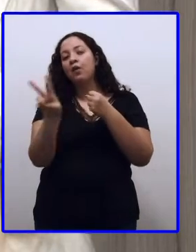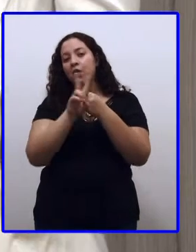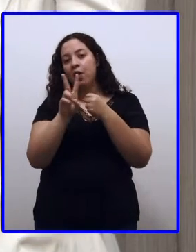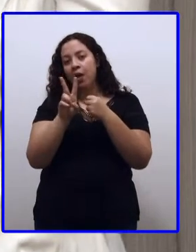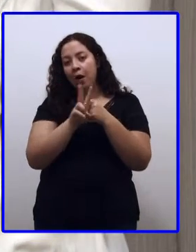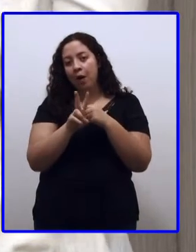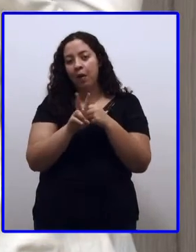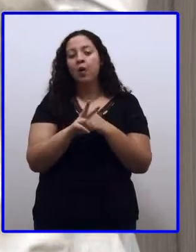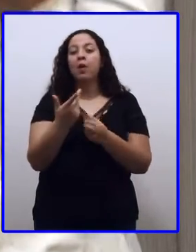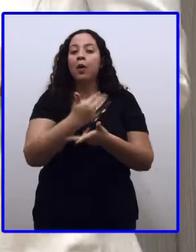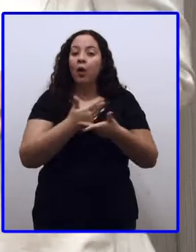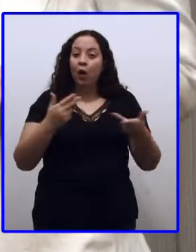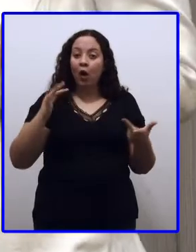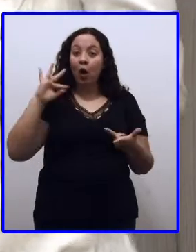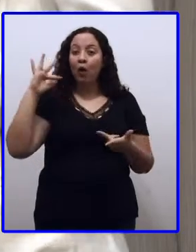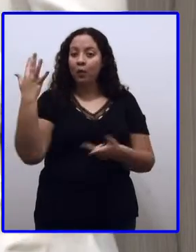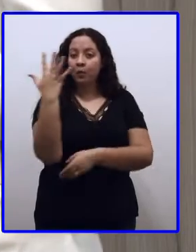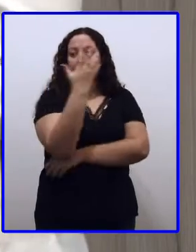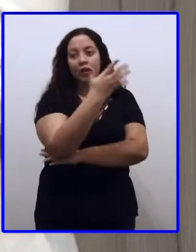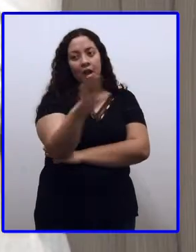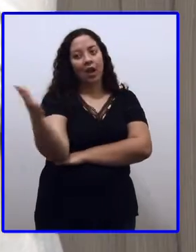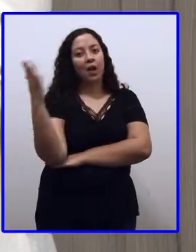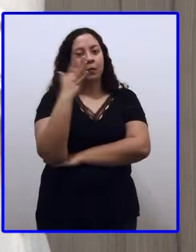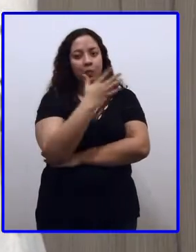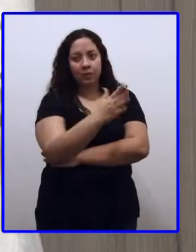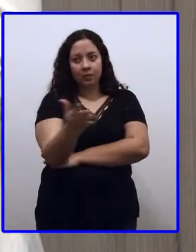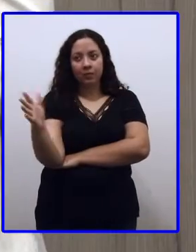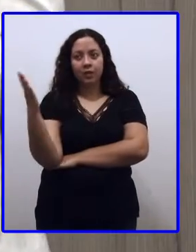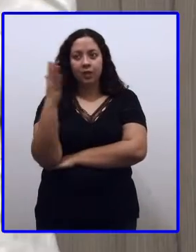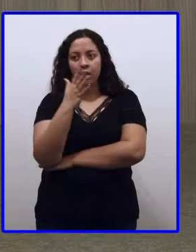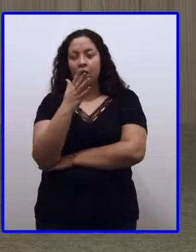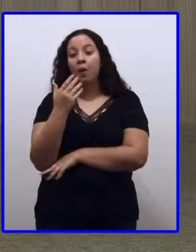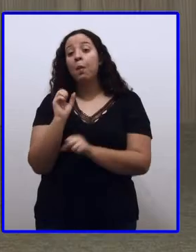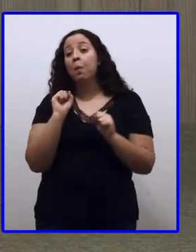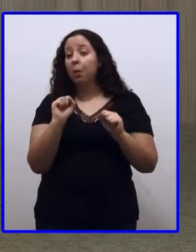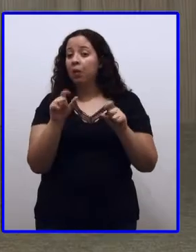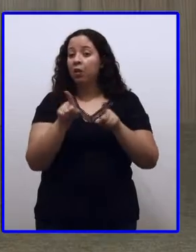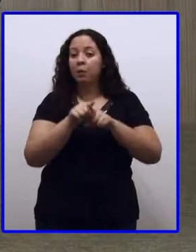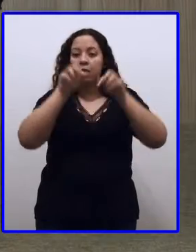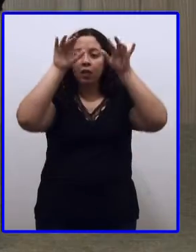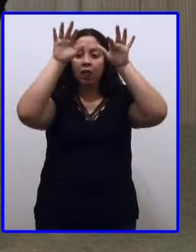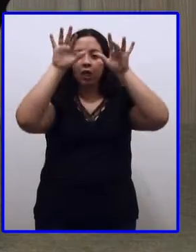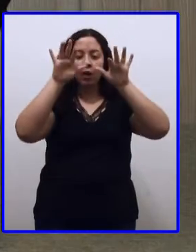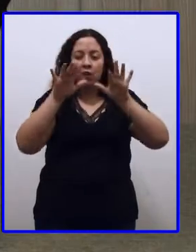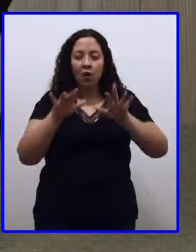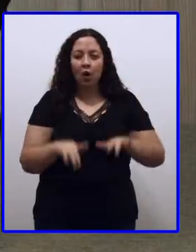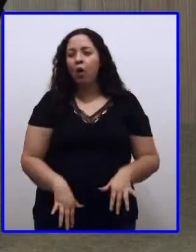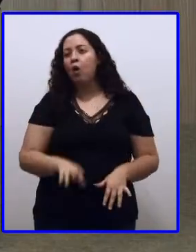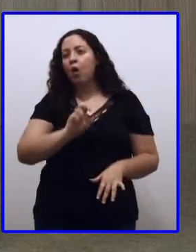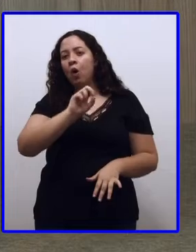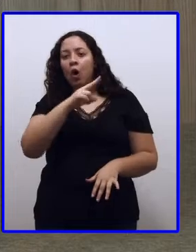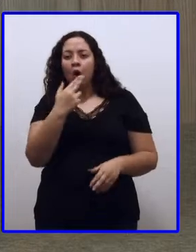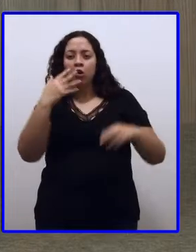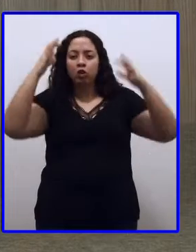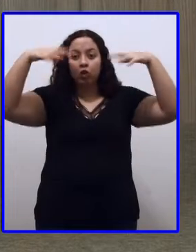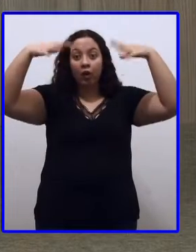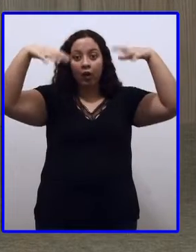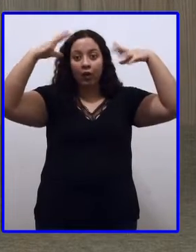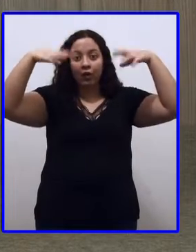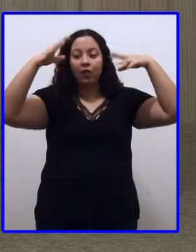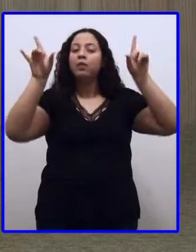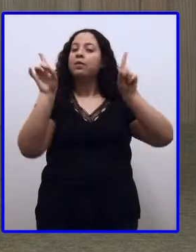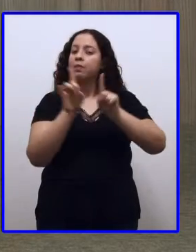natureza. Ventou muito. Pode ser que é mais, Pronatália. Nevou. Choveu. Tudo isso é um fenômeno da